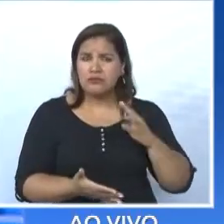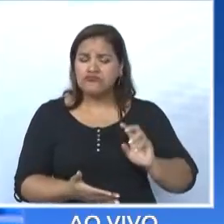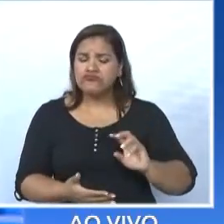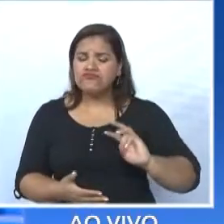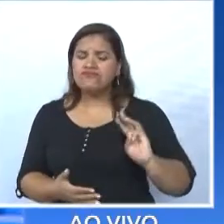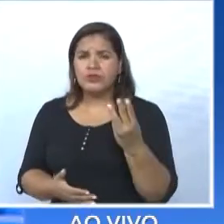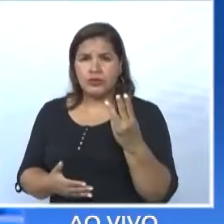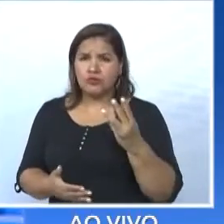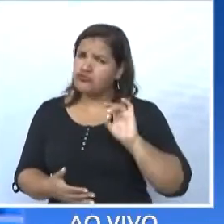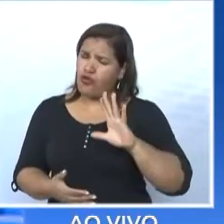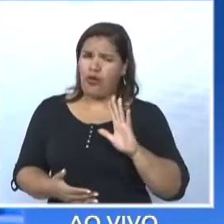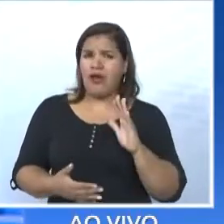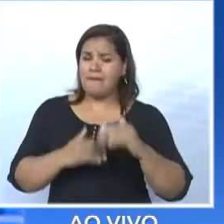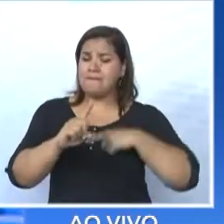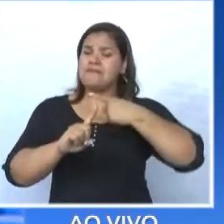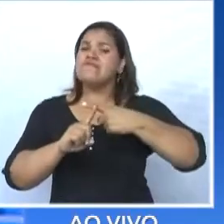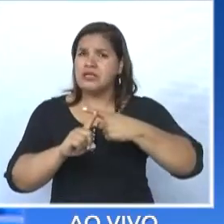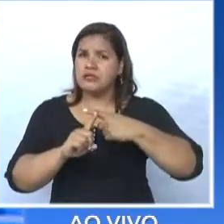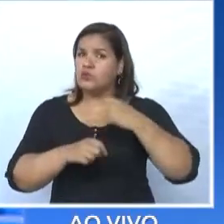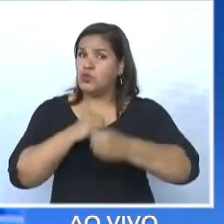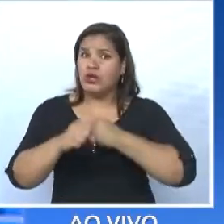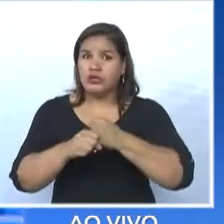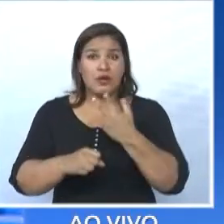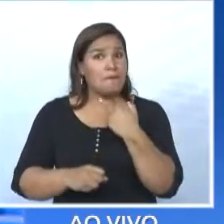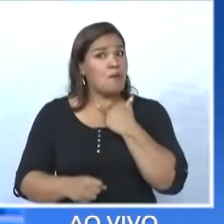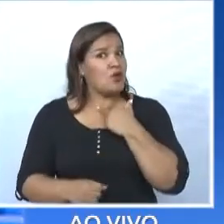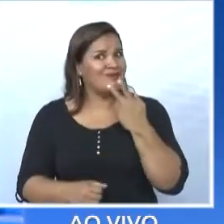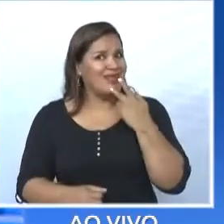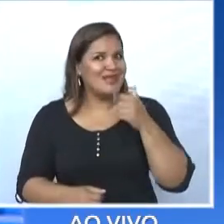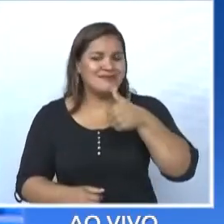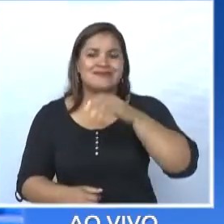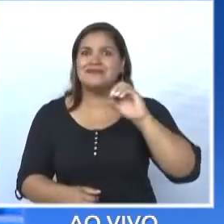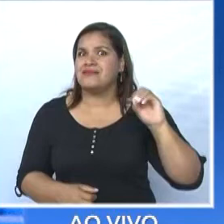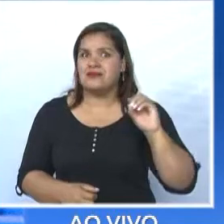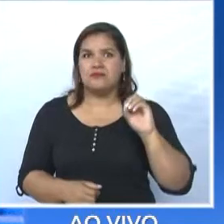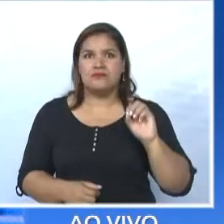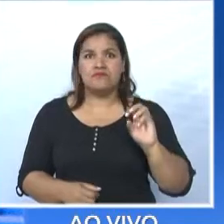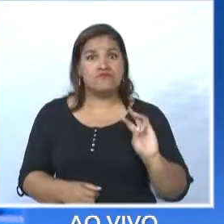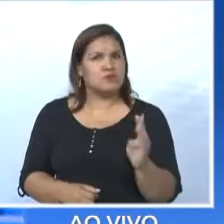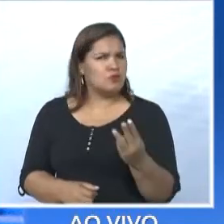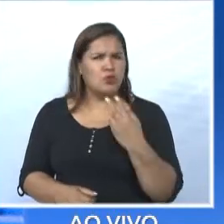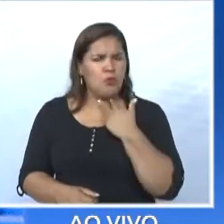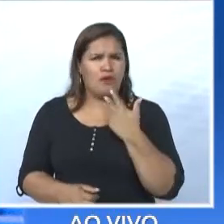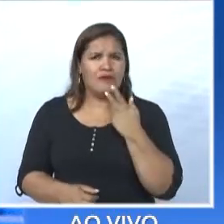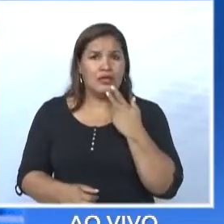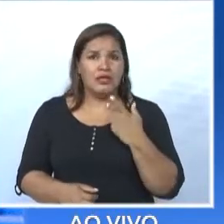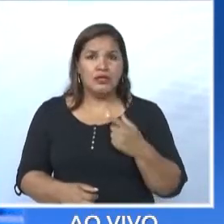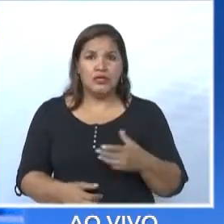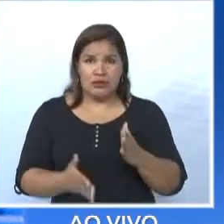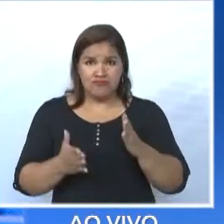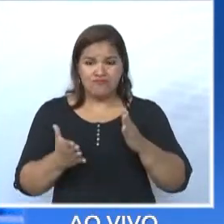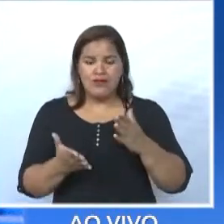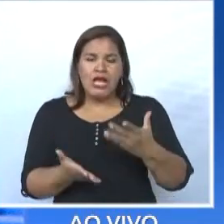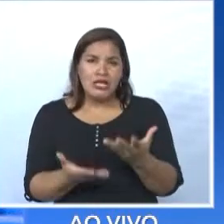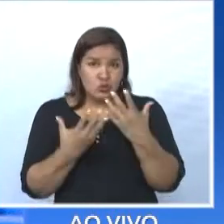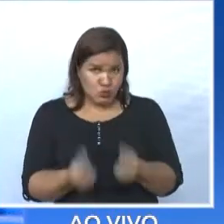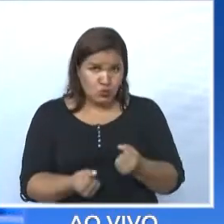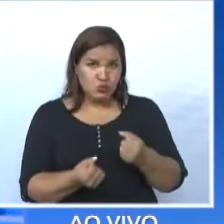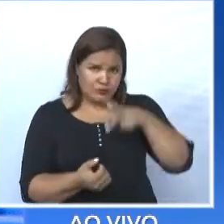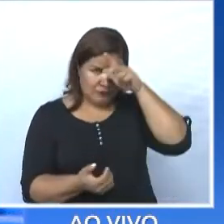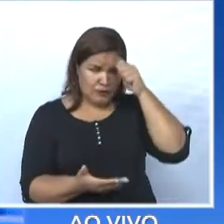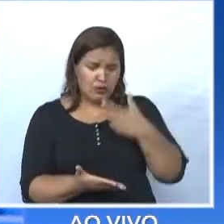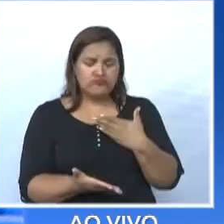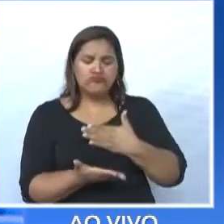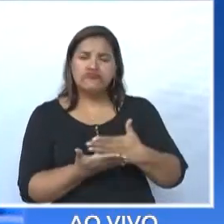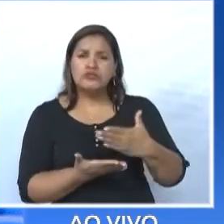por ano. Não pode falar que pagou 100 milhões. Até porque, quando ele tomou posse, eu entreguei um papel para ele, dizendo